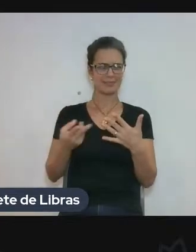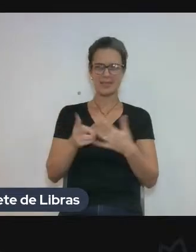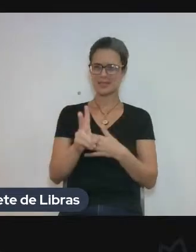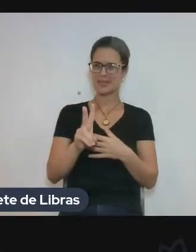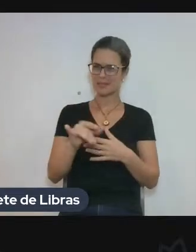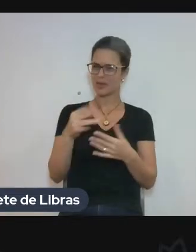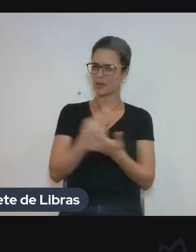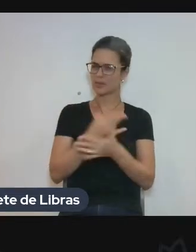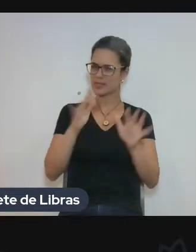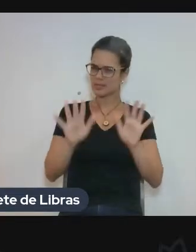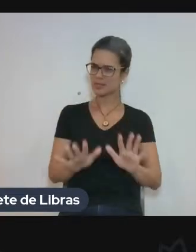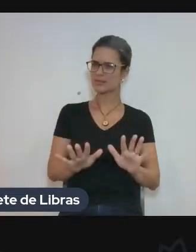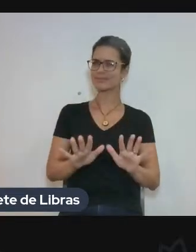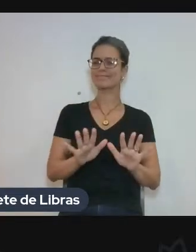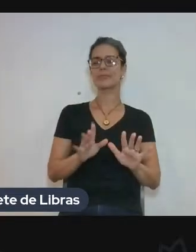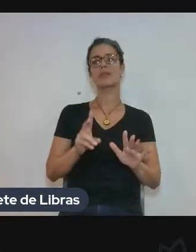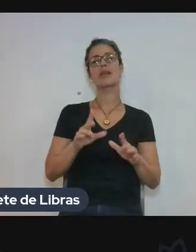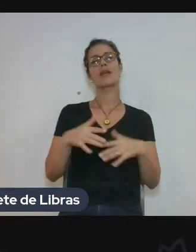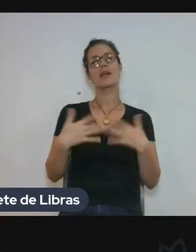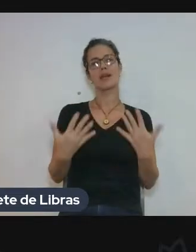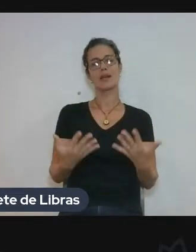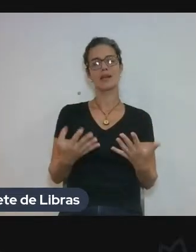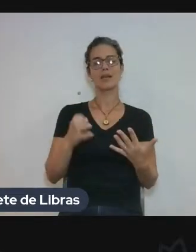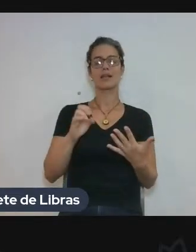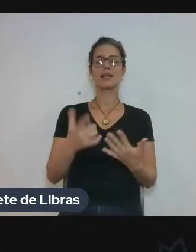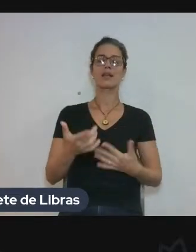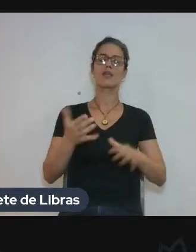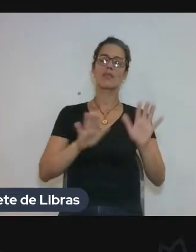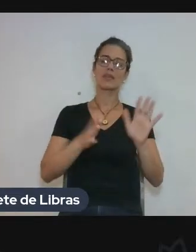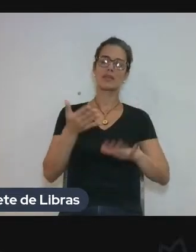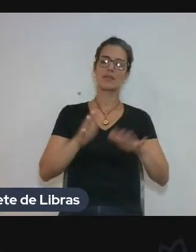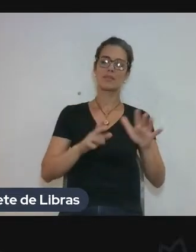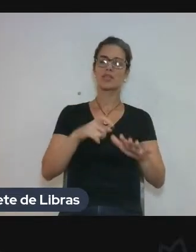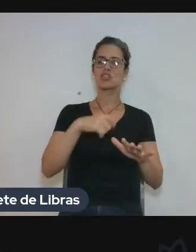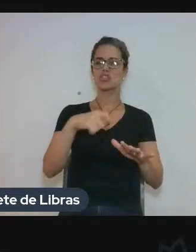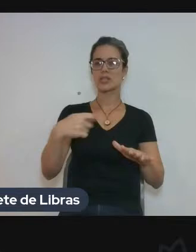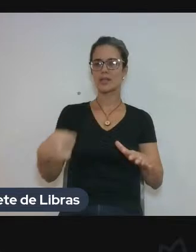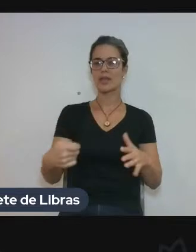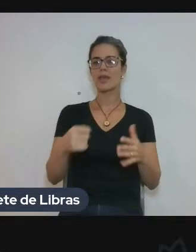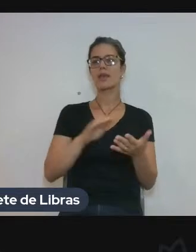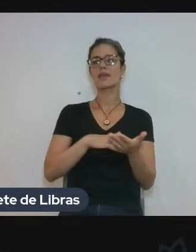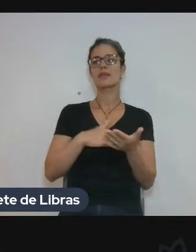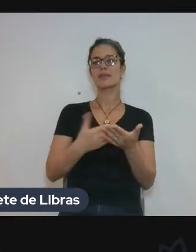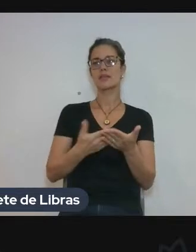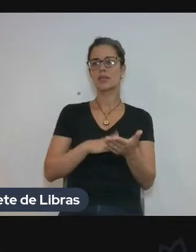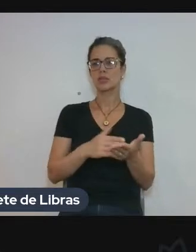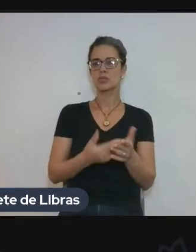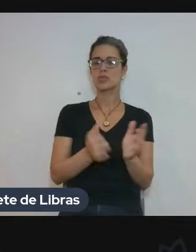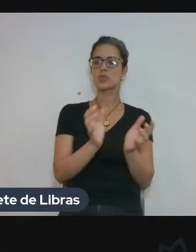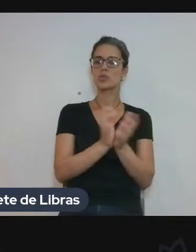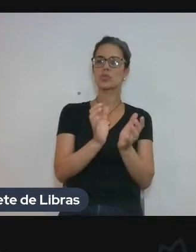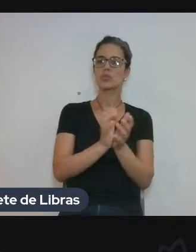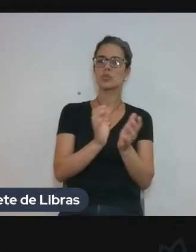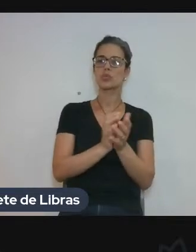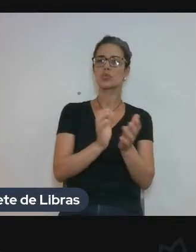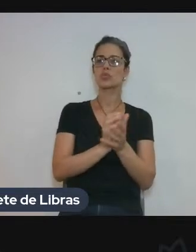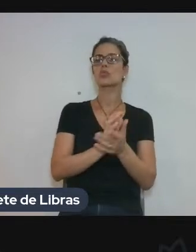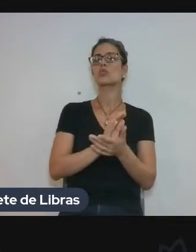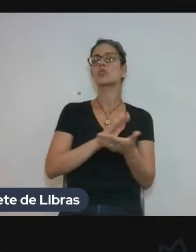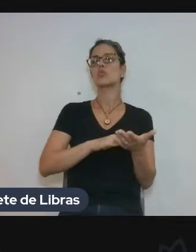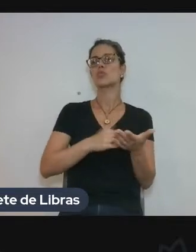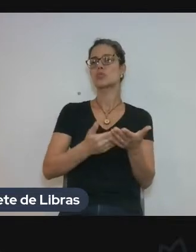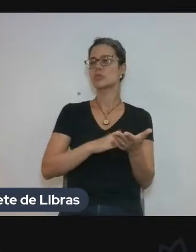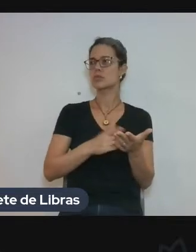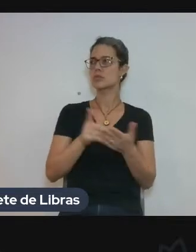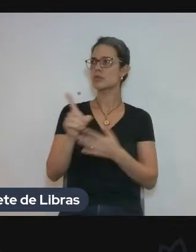É claro, vai depender de quem traduziu ou da equipe que traduziu, né? E fiquei curioso também para saber se na sua pesquisa você chegou a abordar se essas